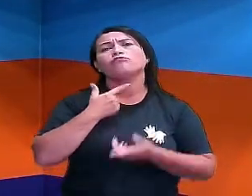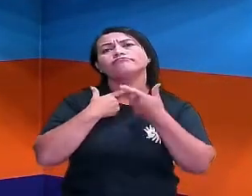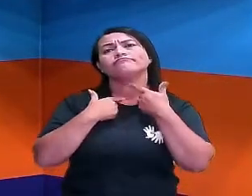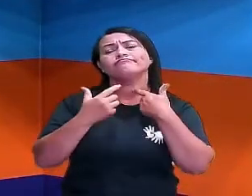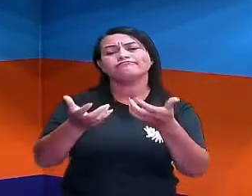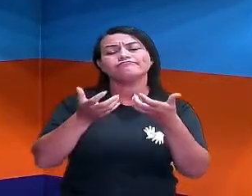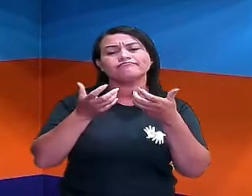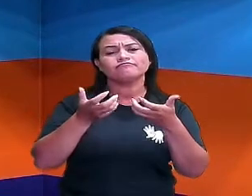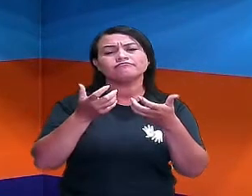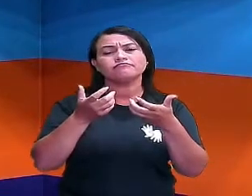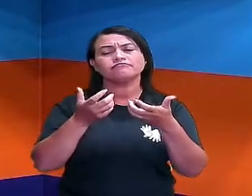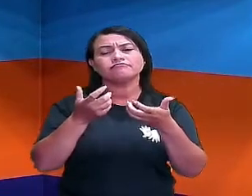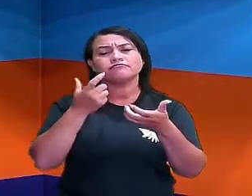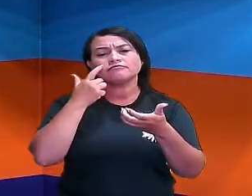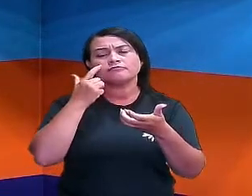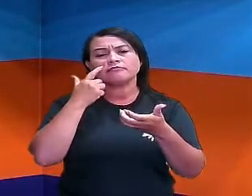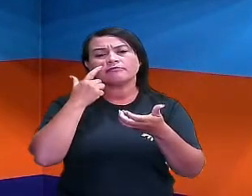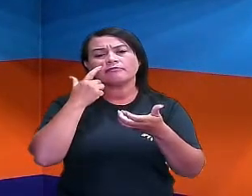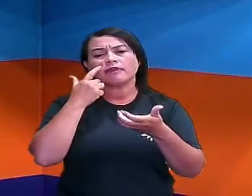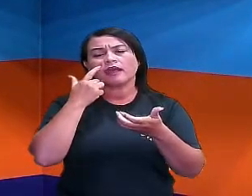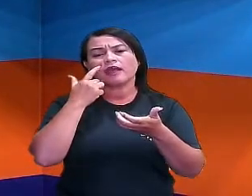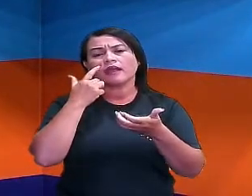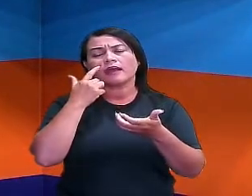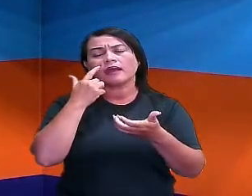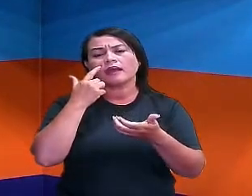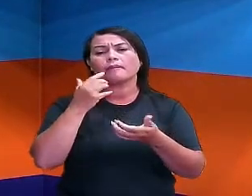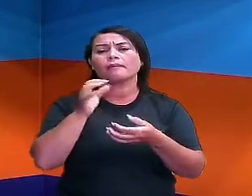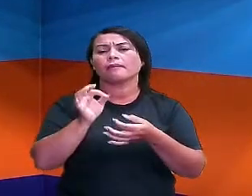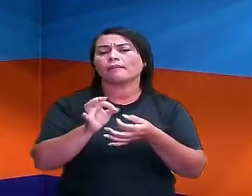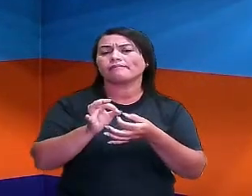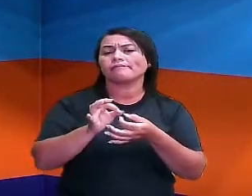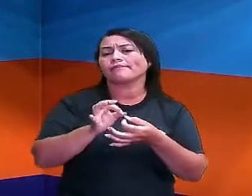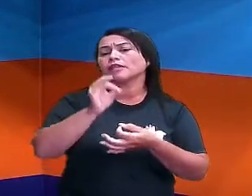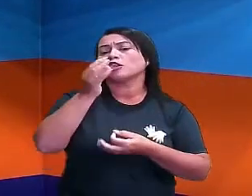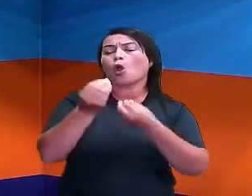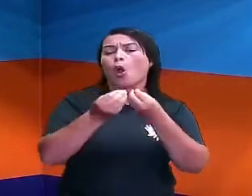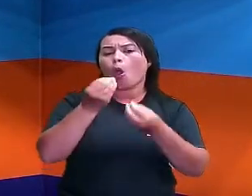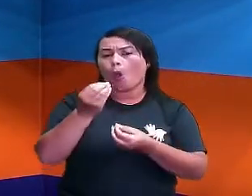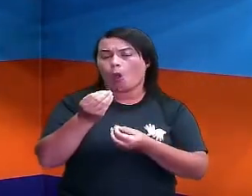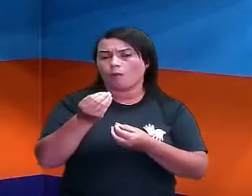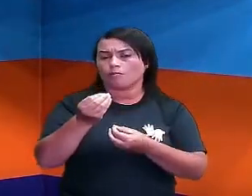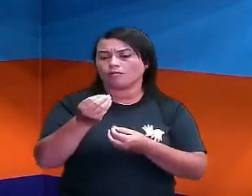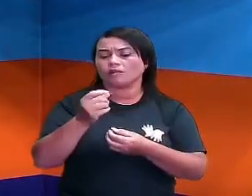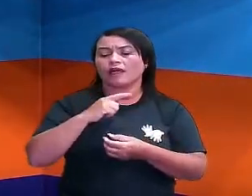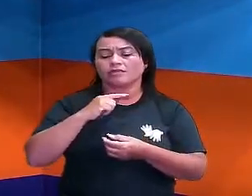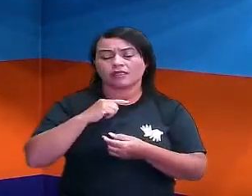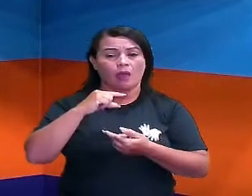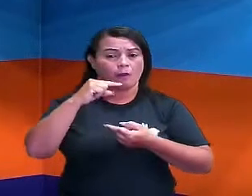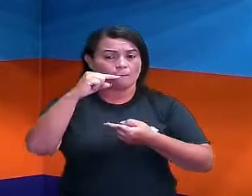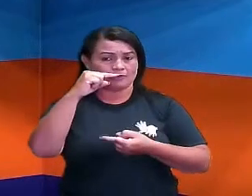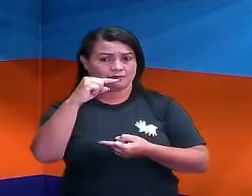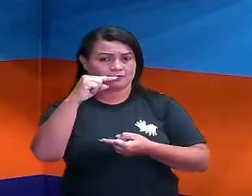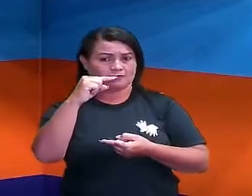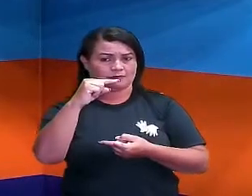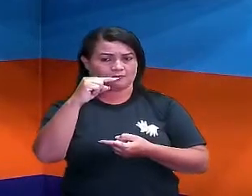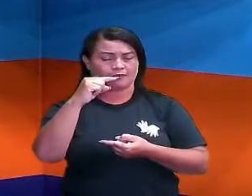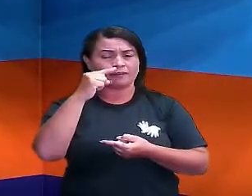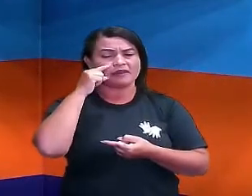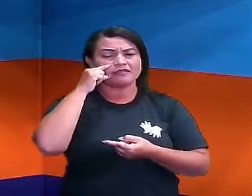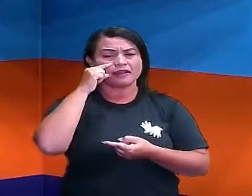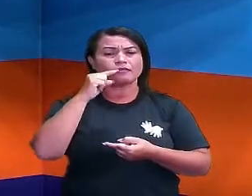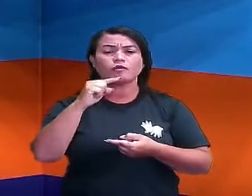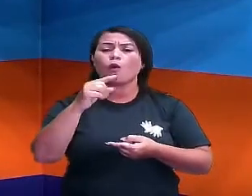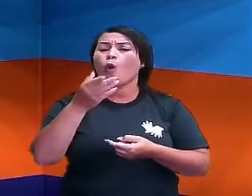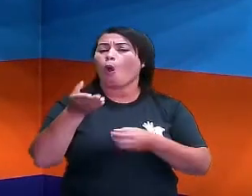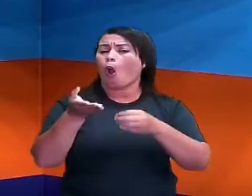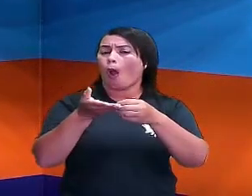volume, né, a capacidade, eu vou usar um copo de medida, certo? É muito